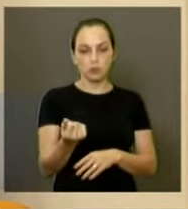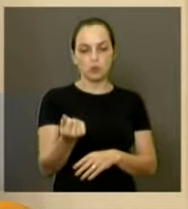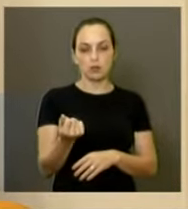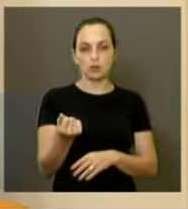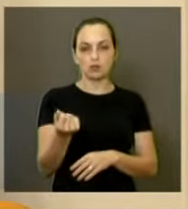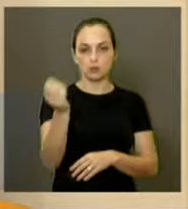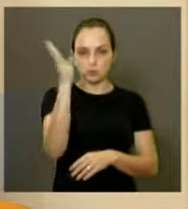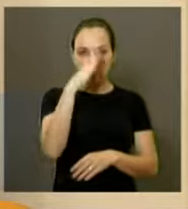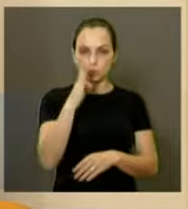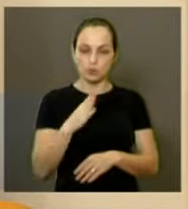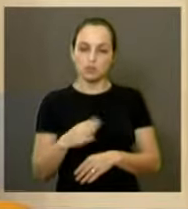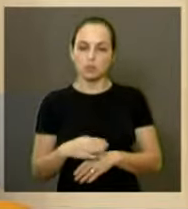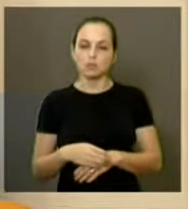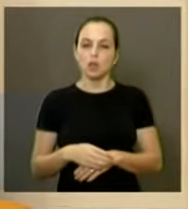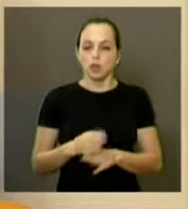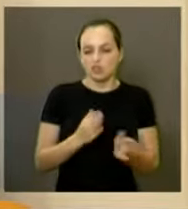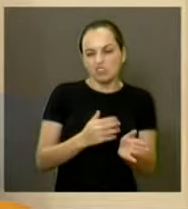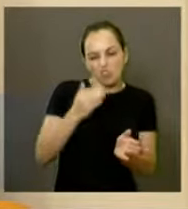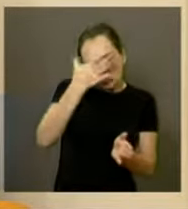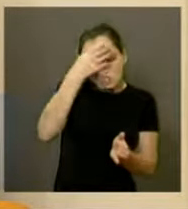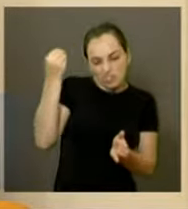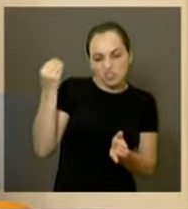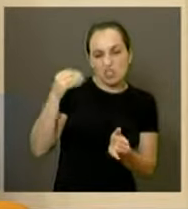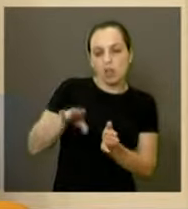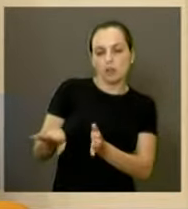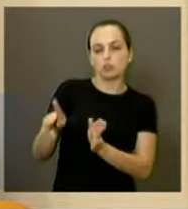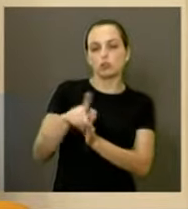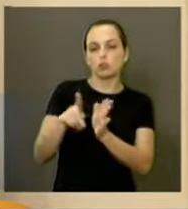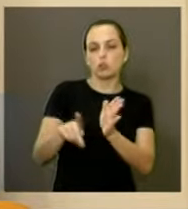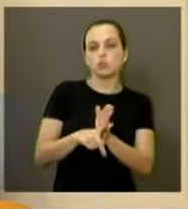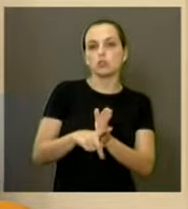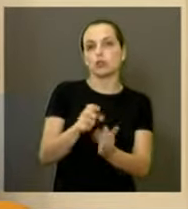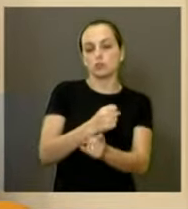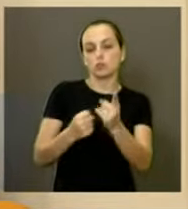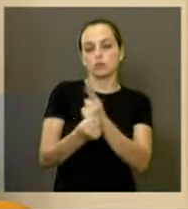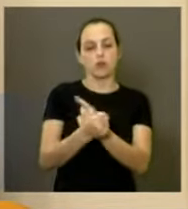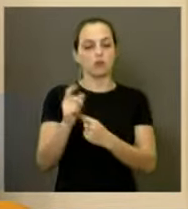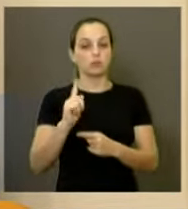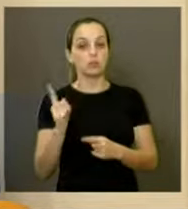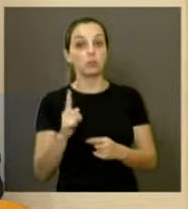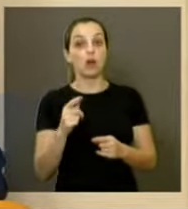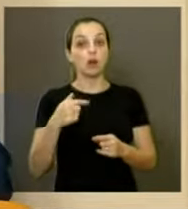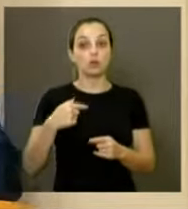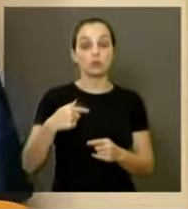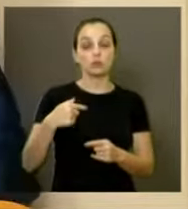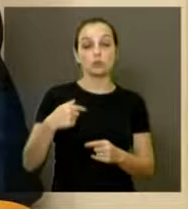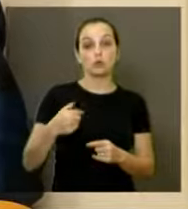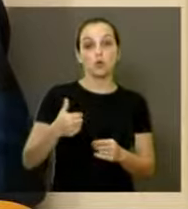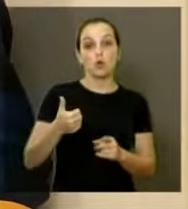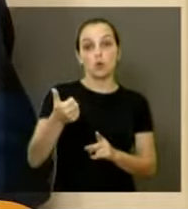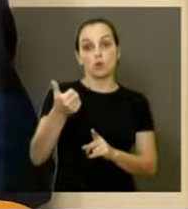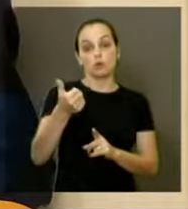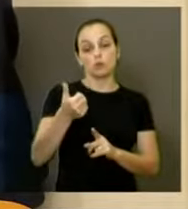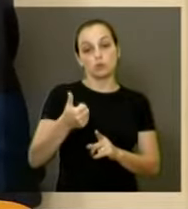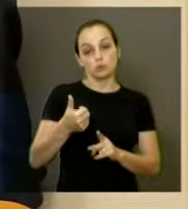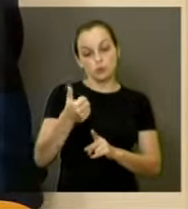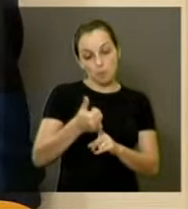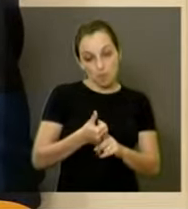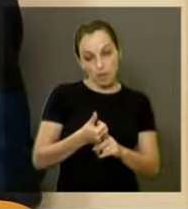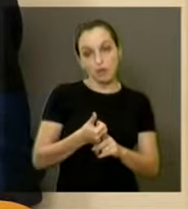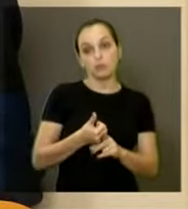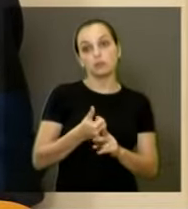deixando de lado os projetos sociais, porque no segundo semestre, agora, nós vamos ver também projetos como esse,